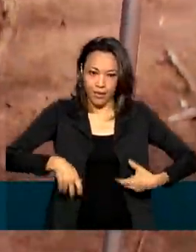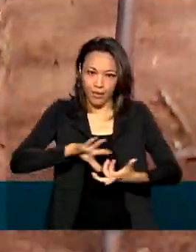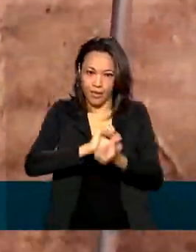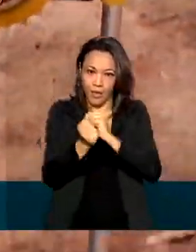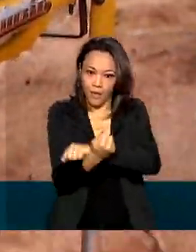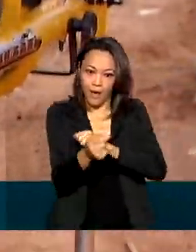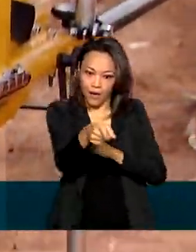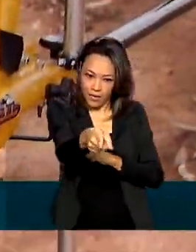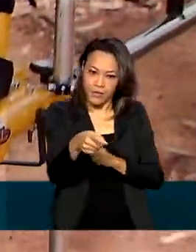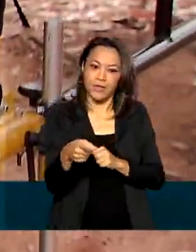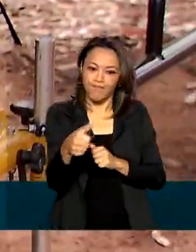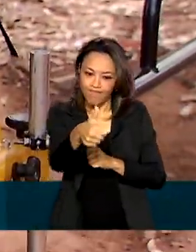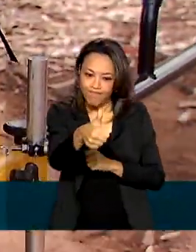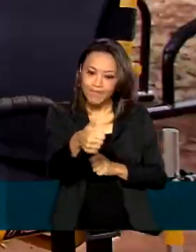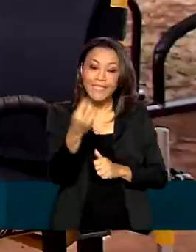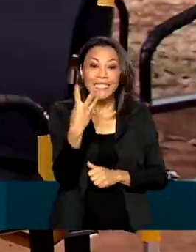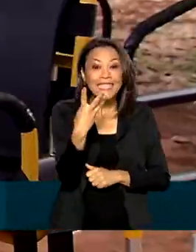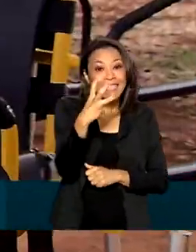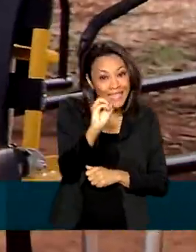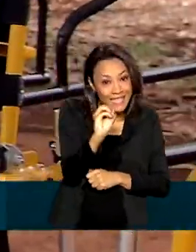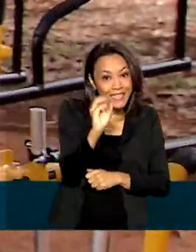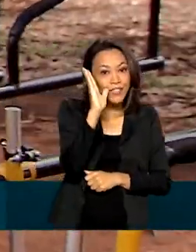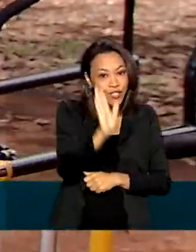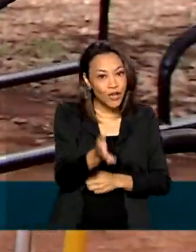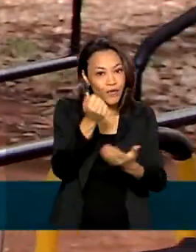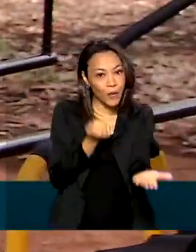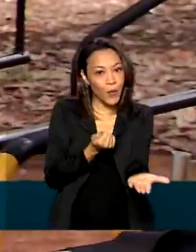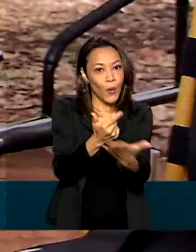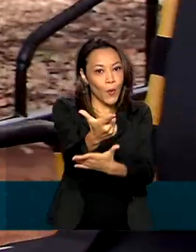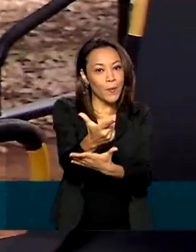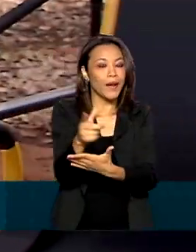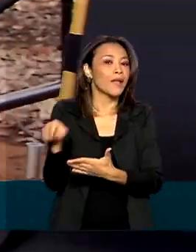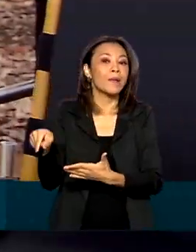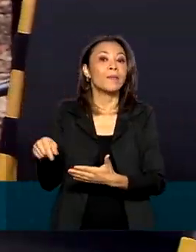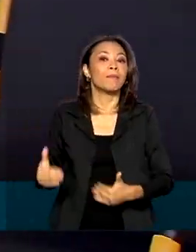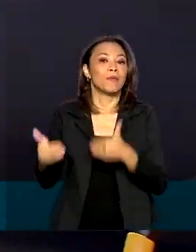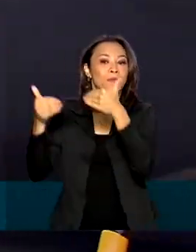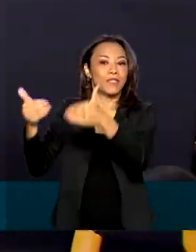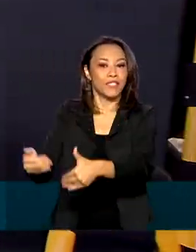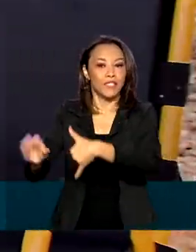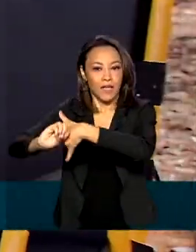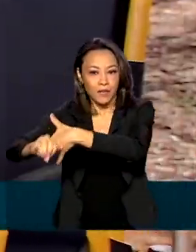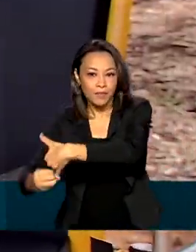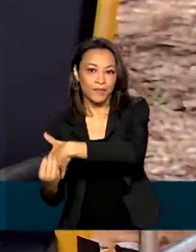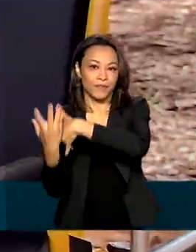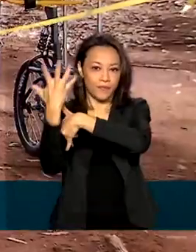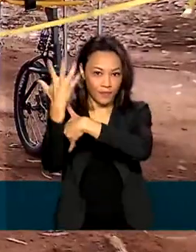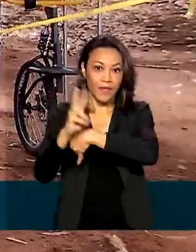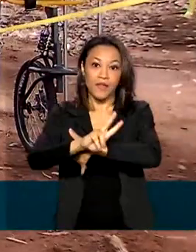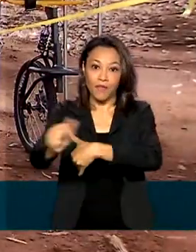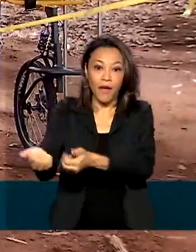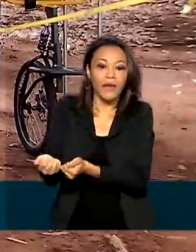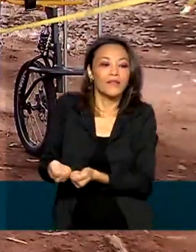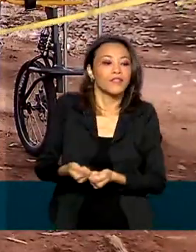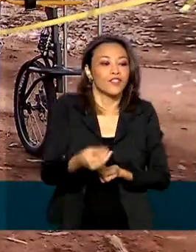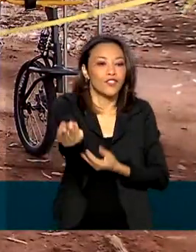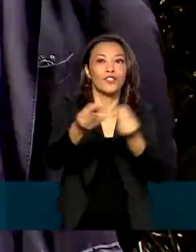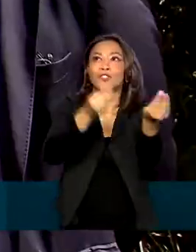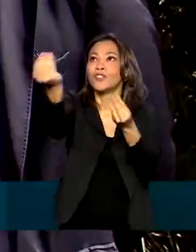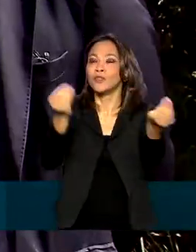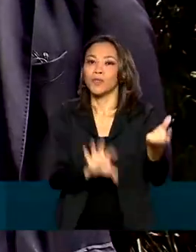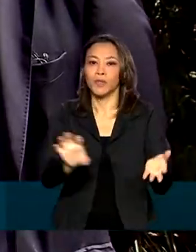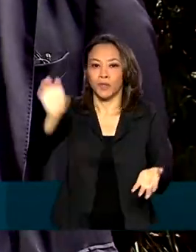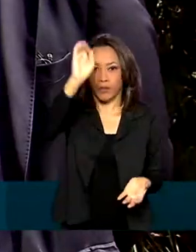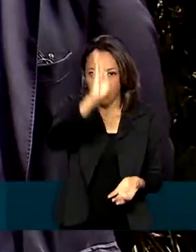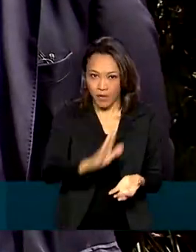Juliette. E 30 delas foram adquiridas pelo Ministério do Meio Ambiente e serão disponibilizadas para os parques nacionais.